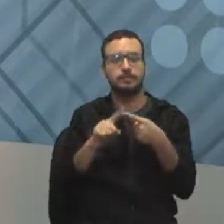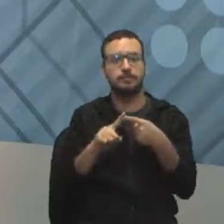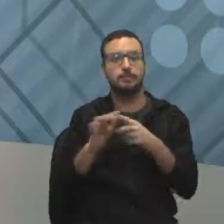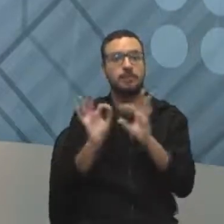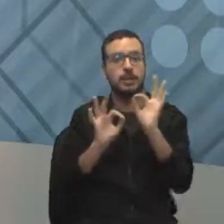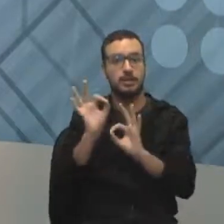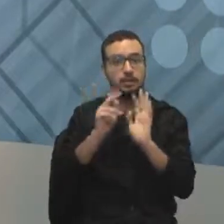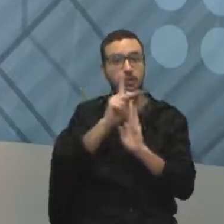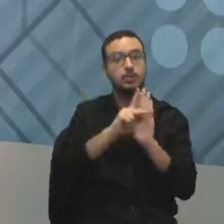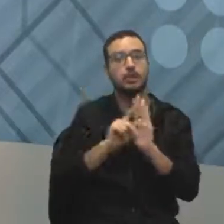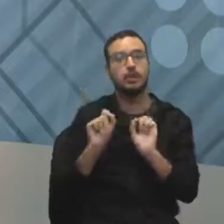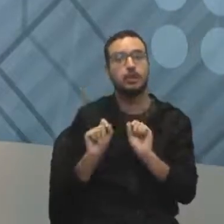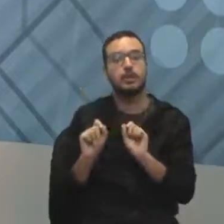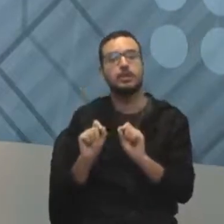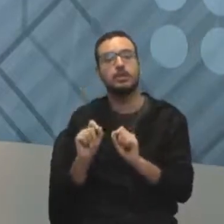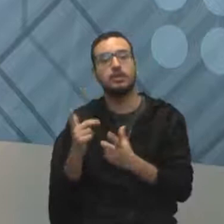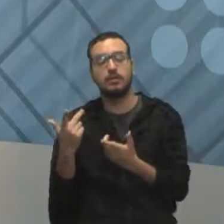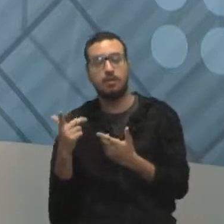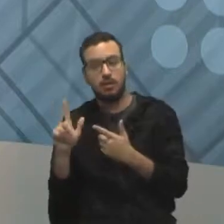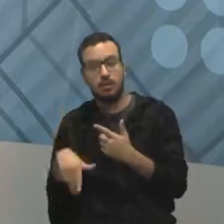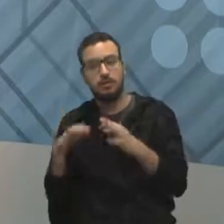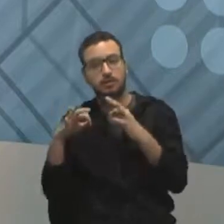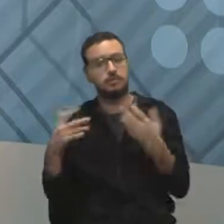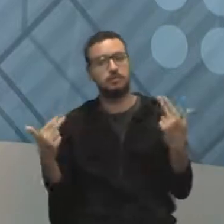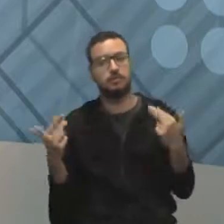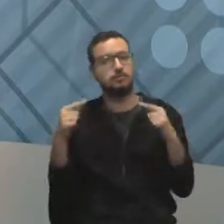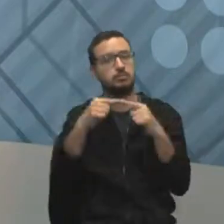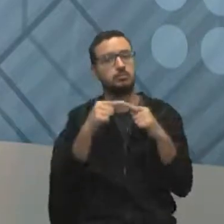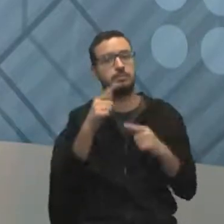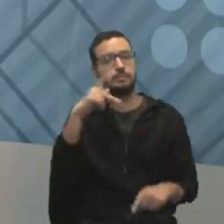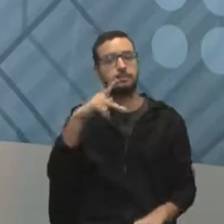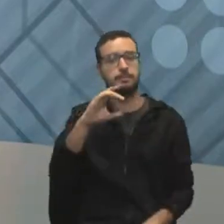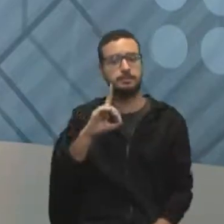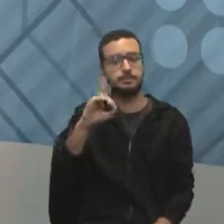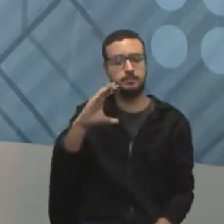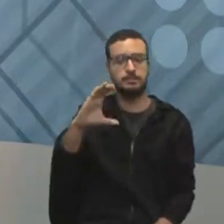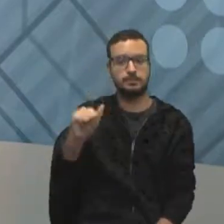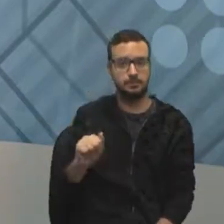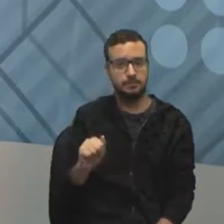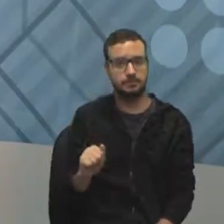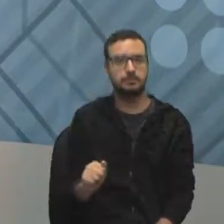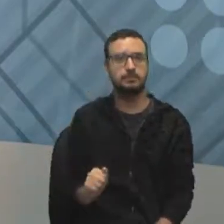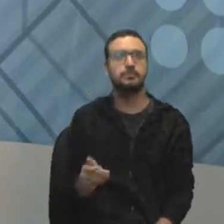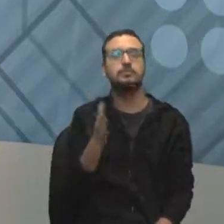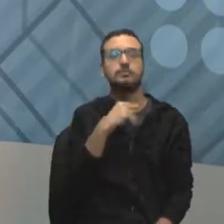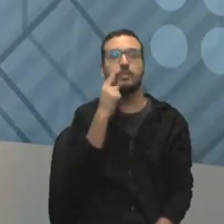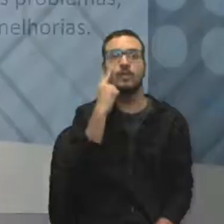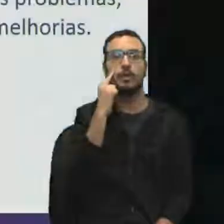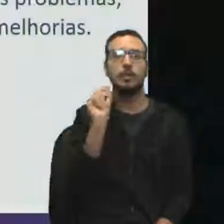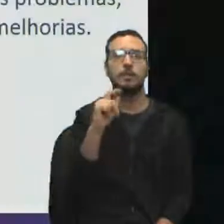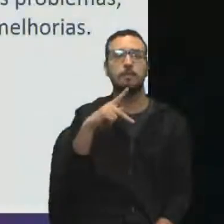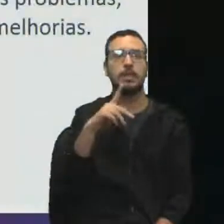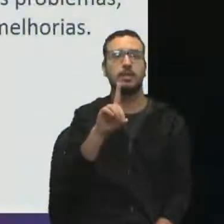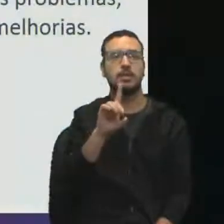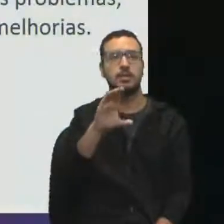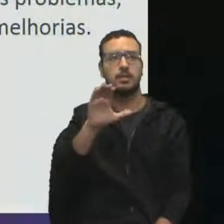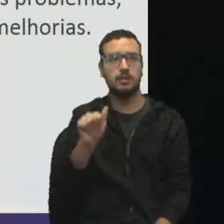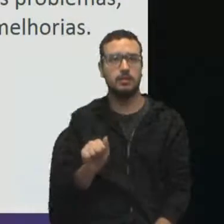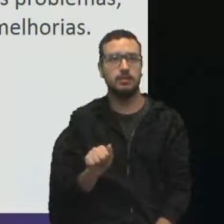Planejamento, execução e controle. Então, eles se encaixam muito bem. Vamos dar uma olhadinha no que é o PDCA.